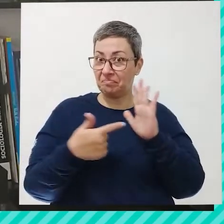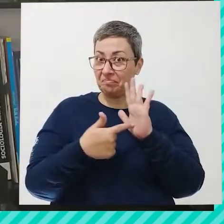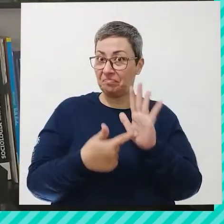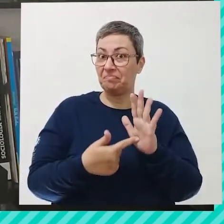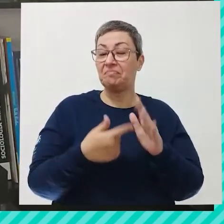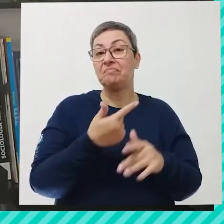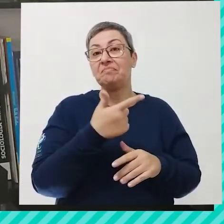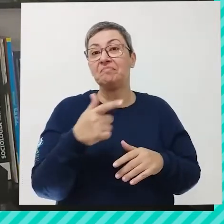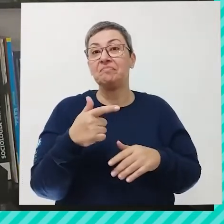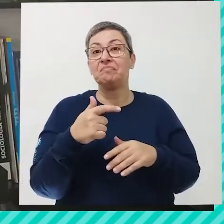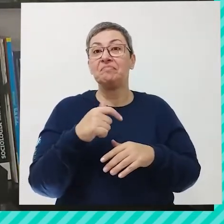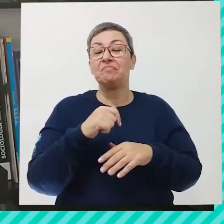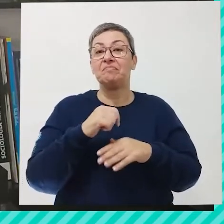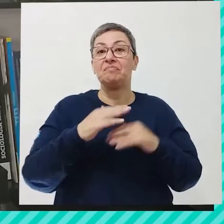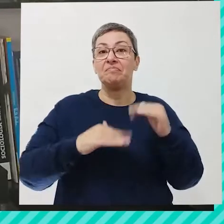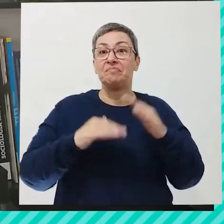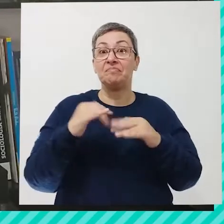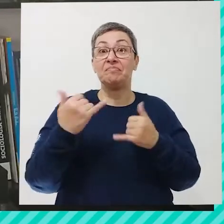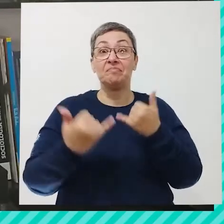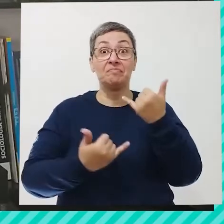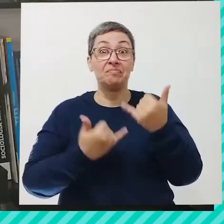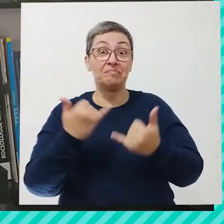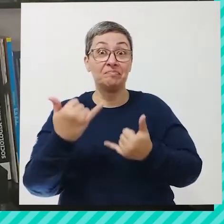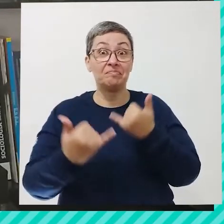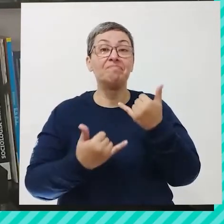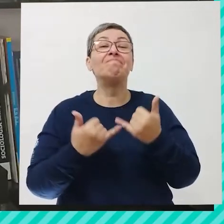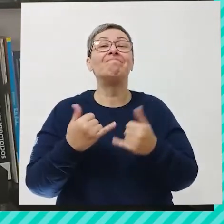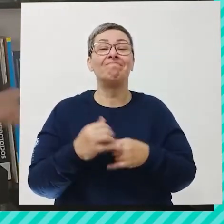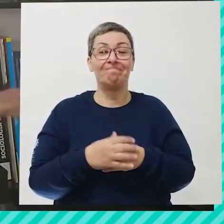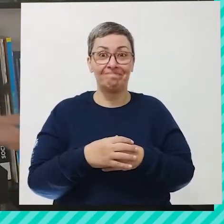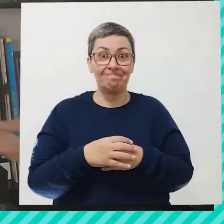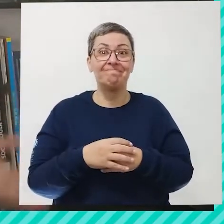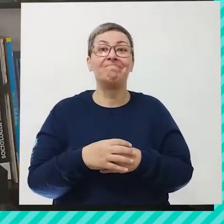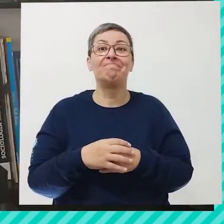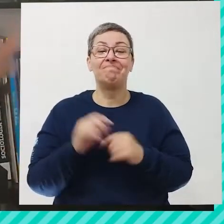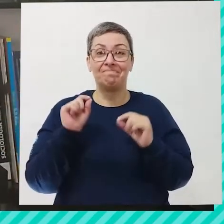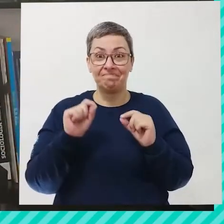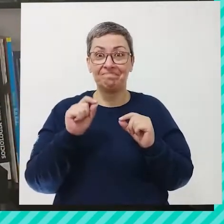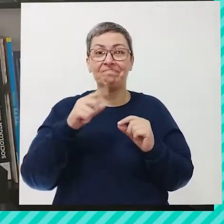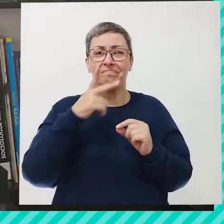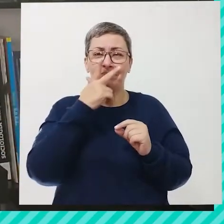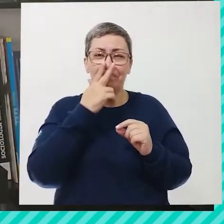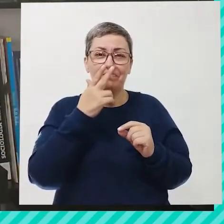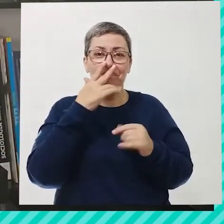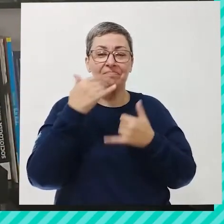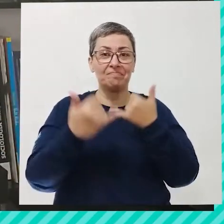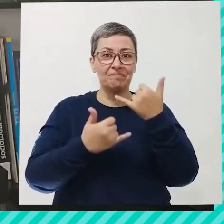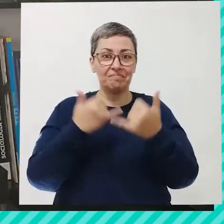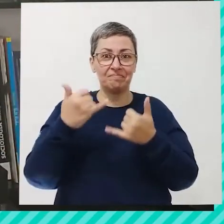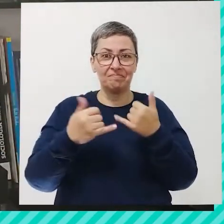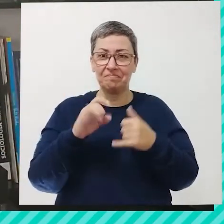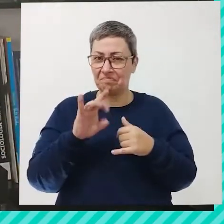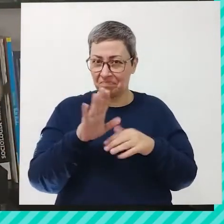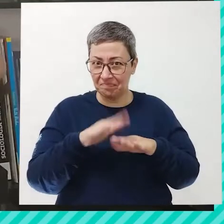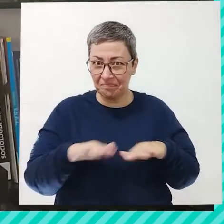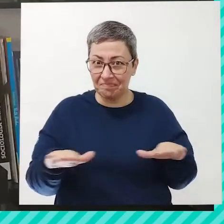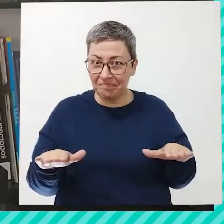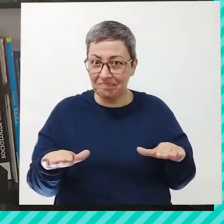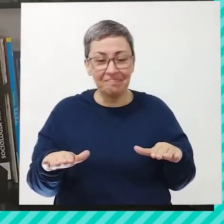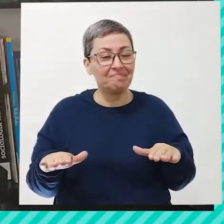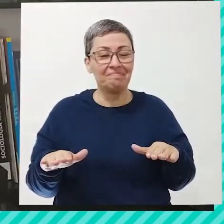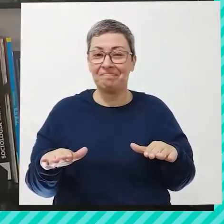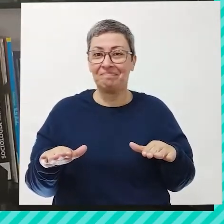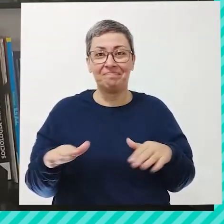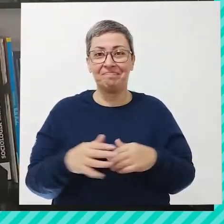Essa outra atividade é o brincar. Hum, E aí? Vocês acham que brincar é coisa só para criança?